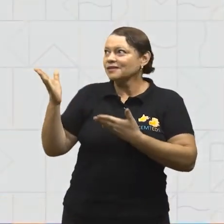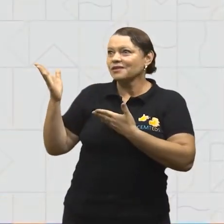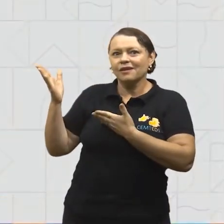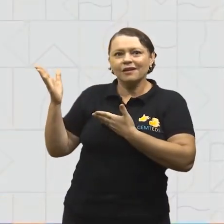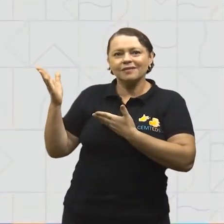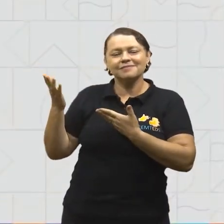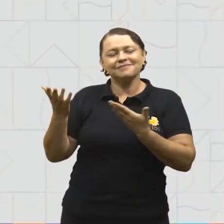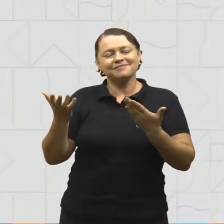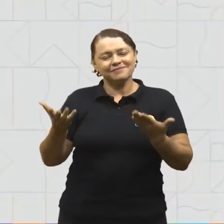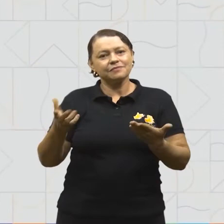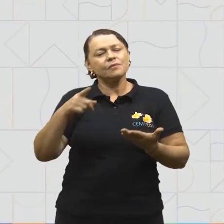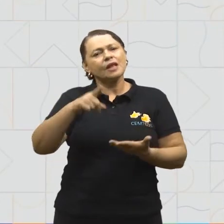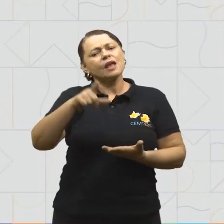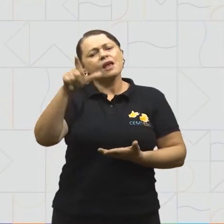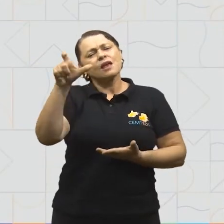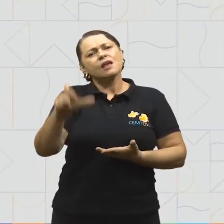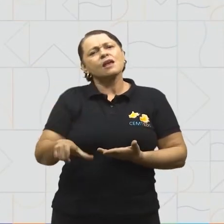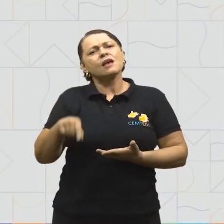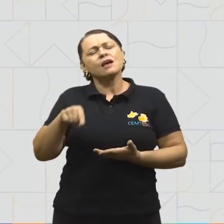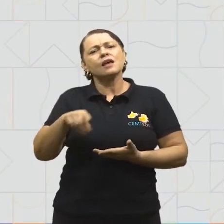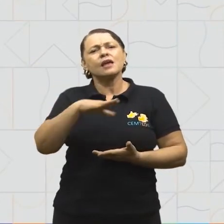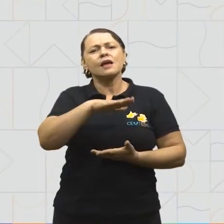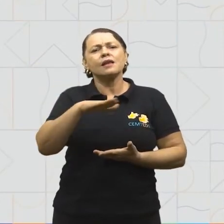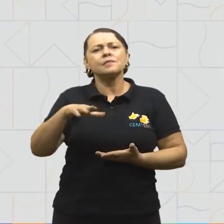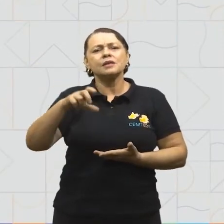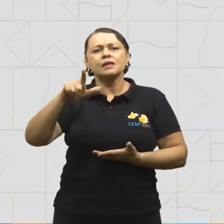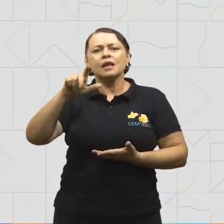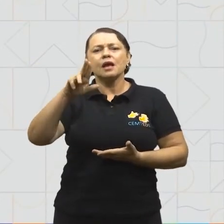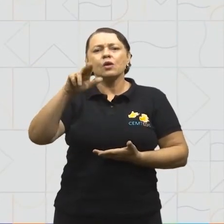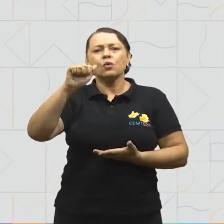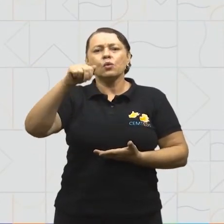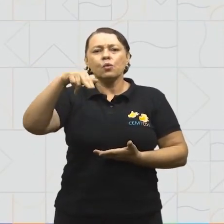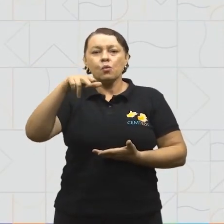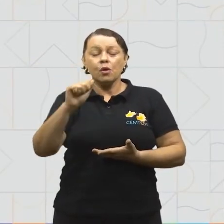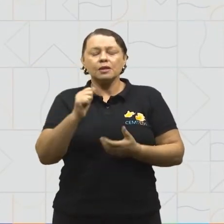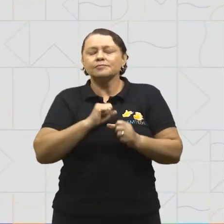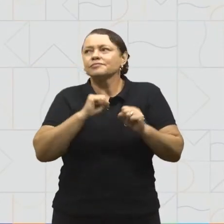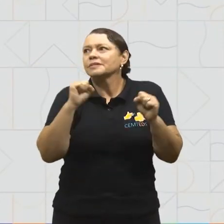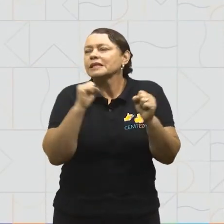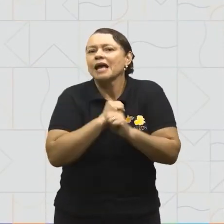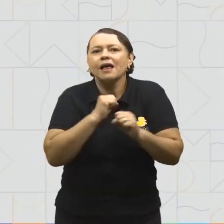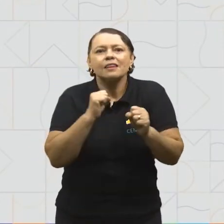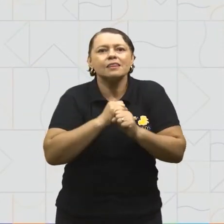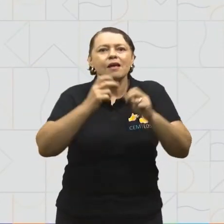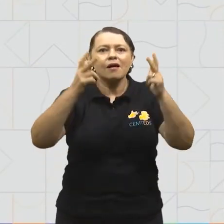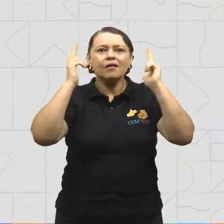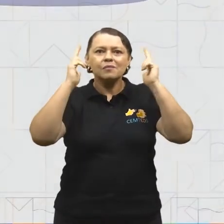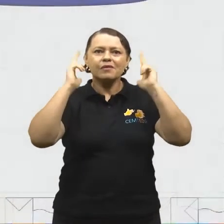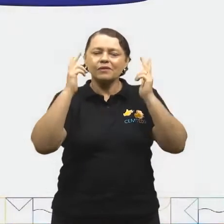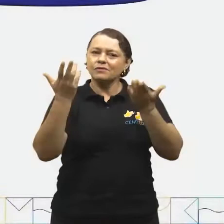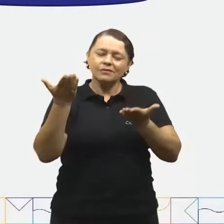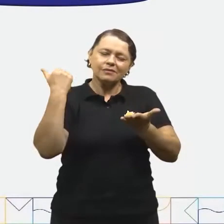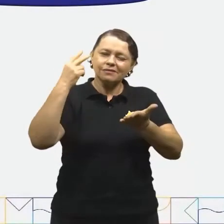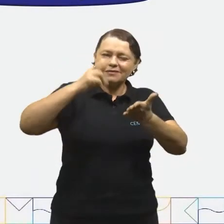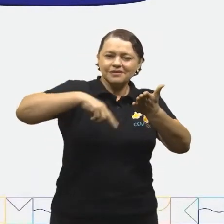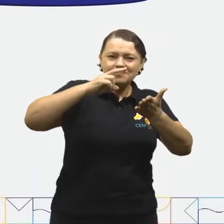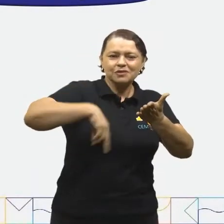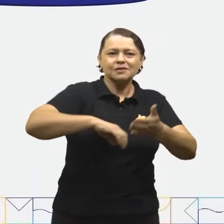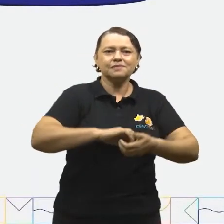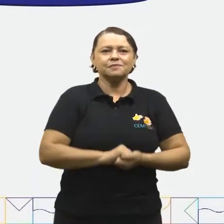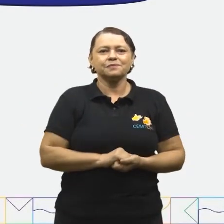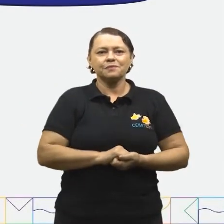É sobre aquela menina que se chama Luana e que adora uma aventura. Leia comigo. Lu